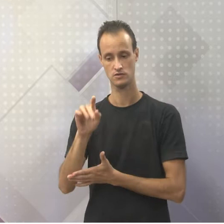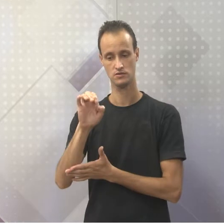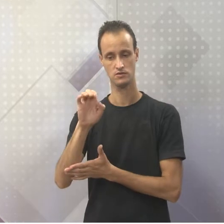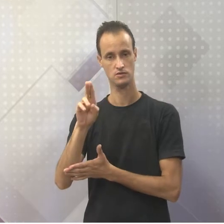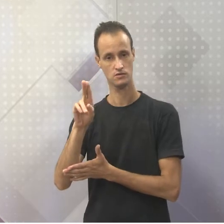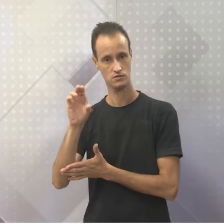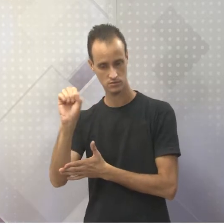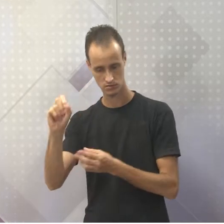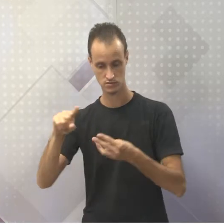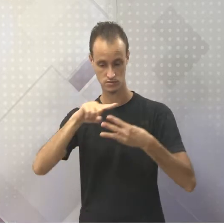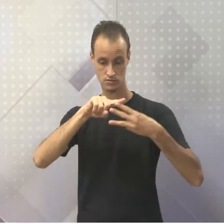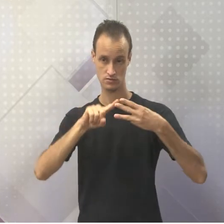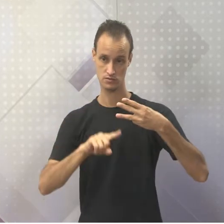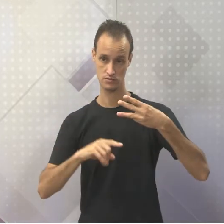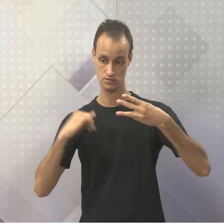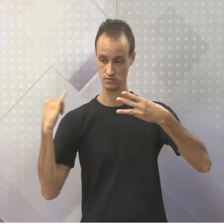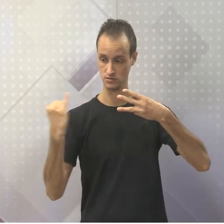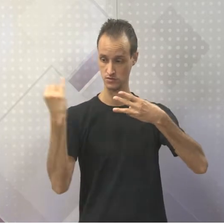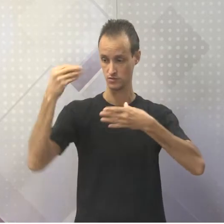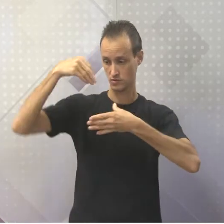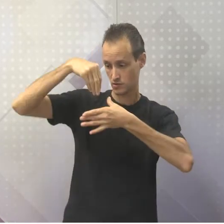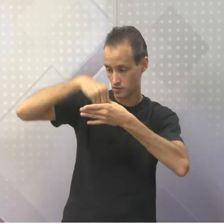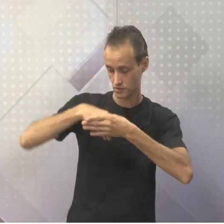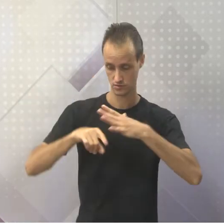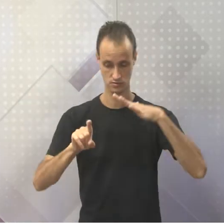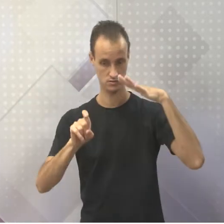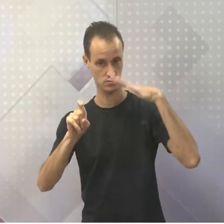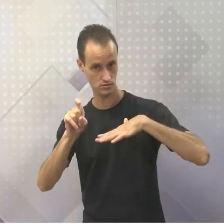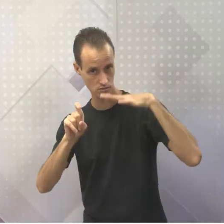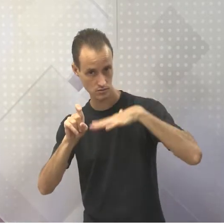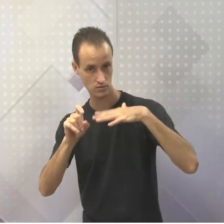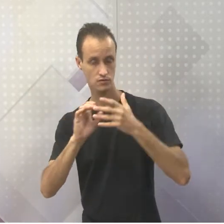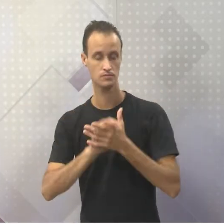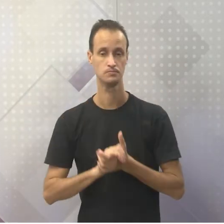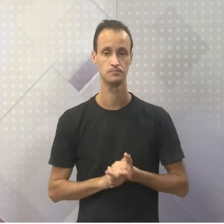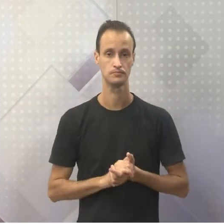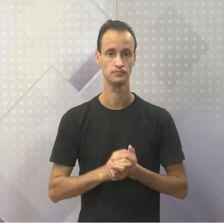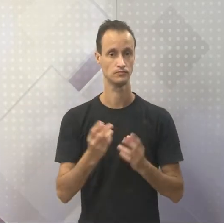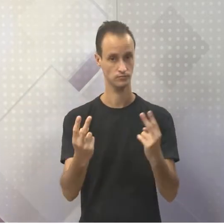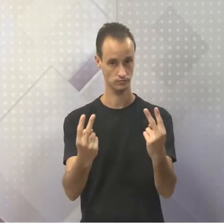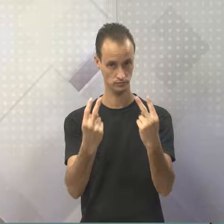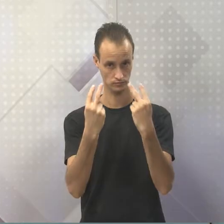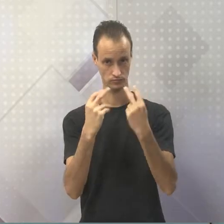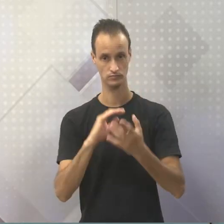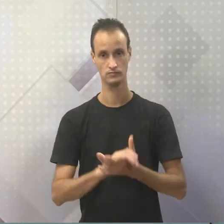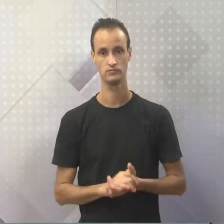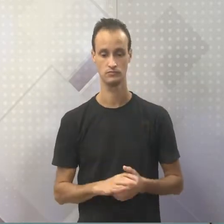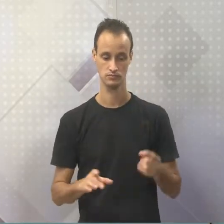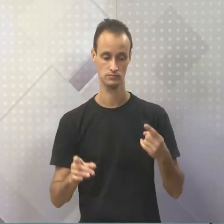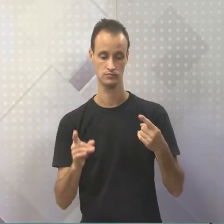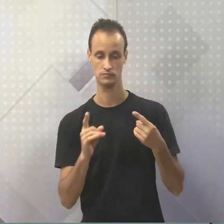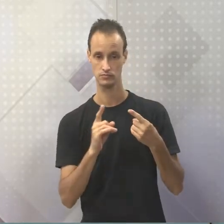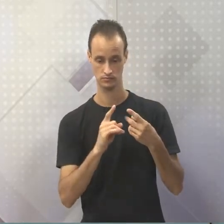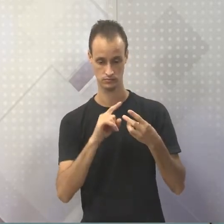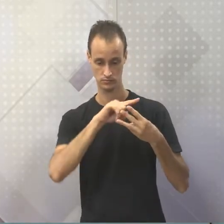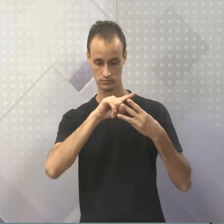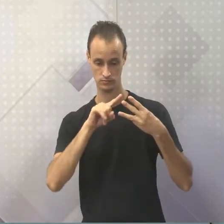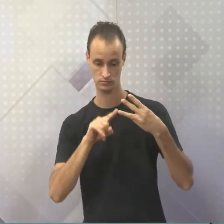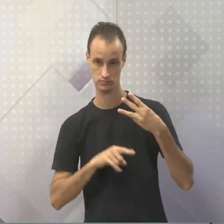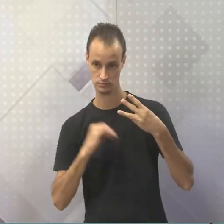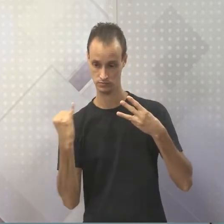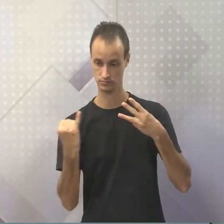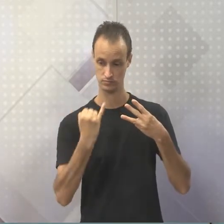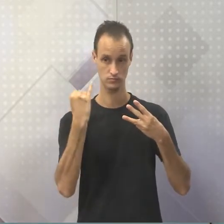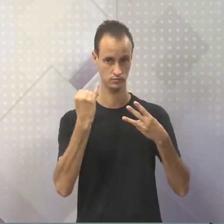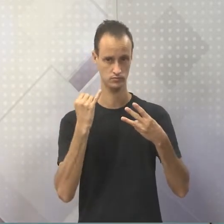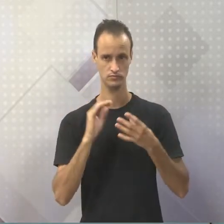Existem três deuses muito importantes dentro da mitologia grega. Volta para cá. Existem três deuses muito